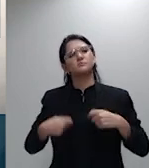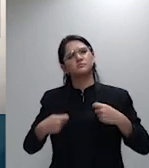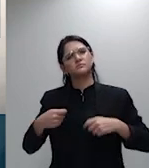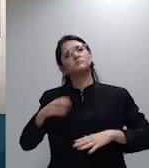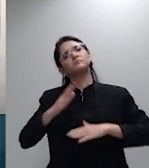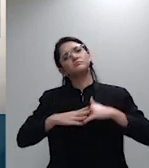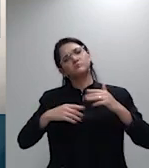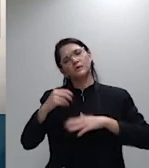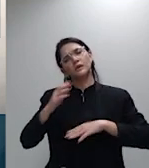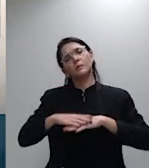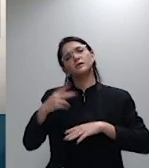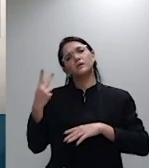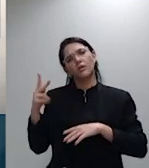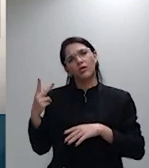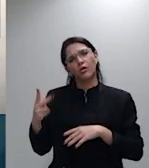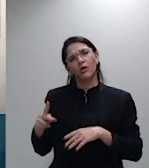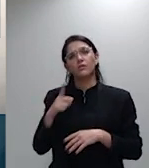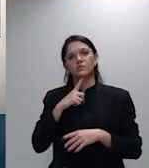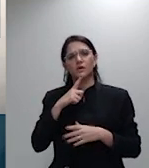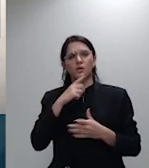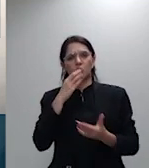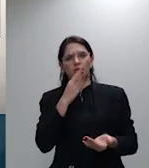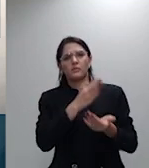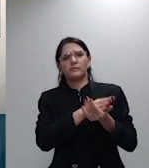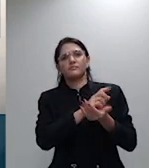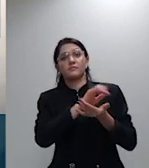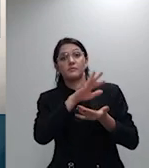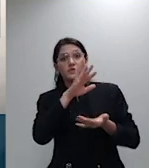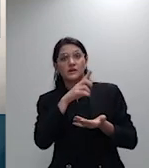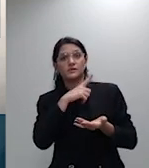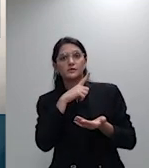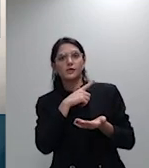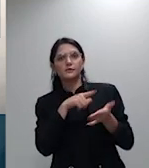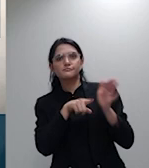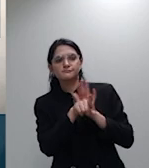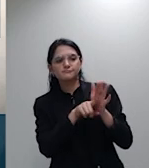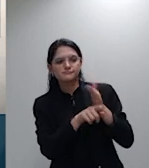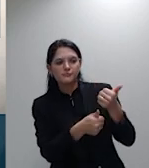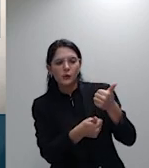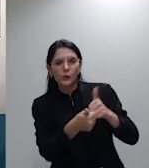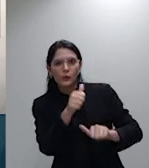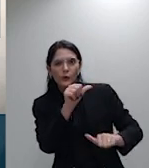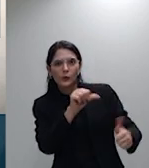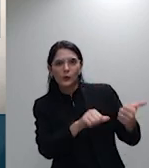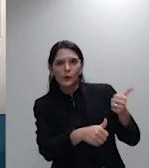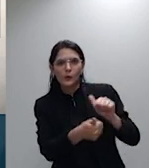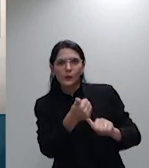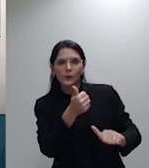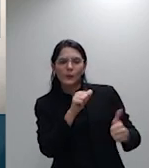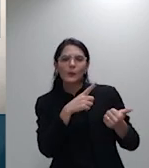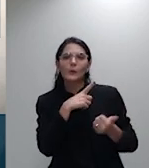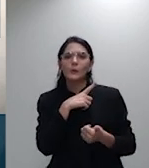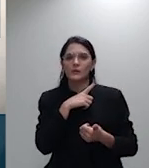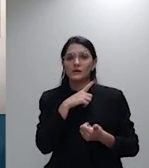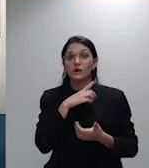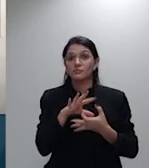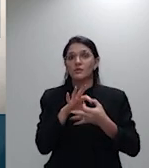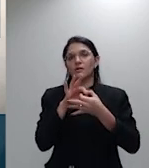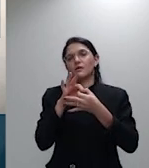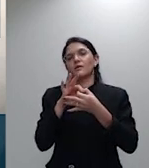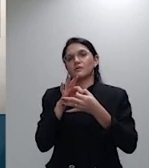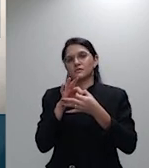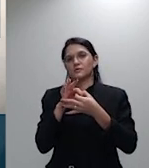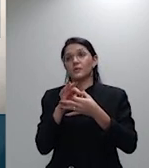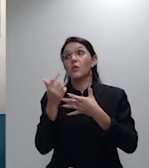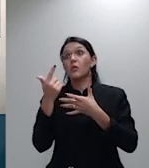que a elaboração do lado pericial estaria amarrada apenas à parte adversa, que não possuirá nenhum interesse em produzir prova.